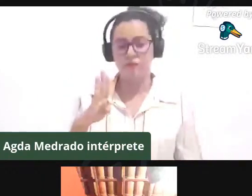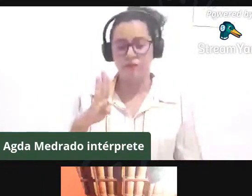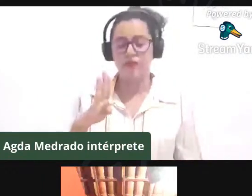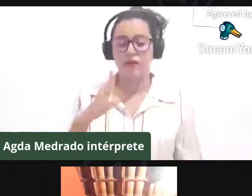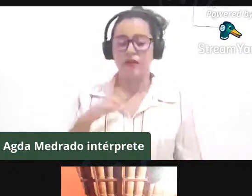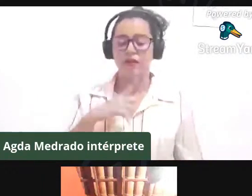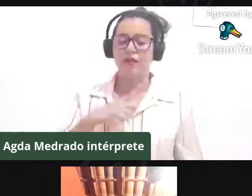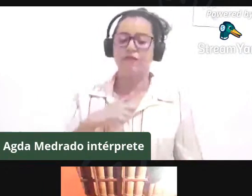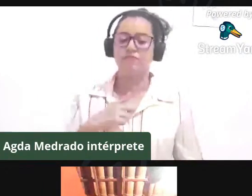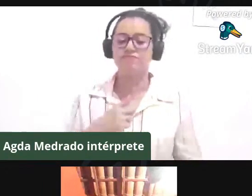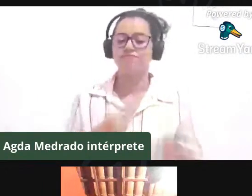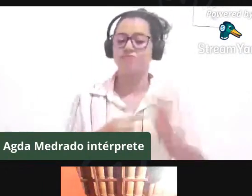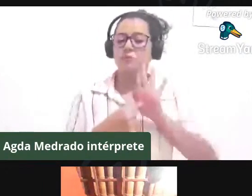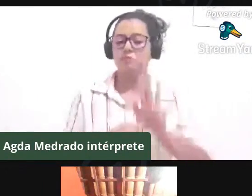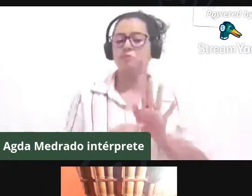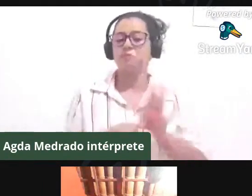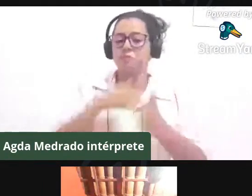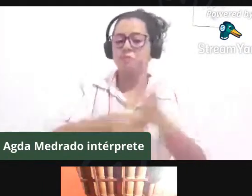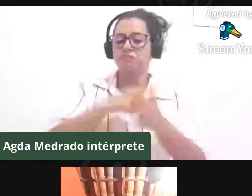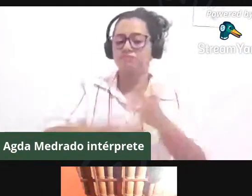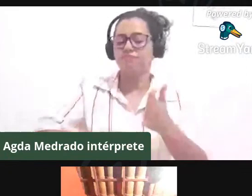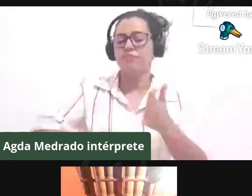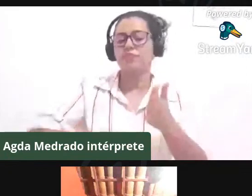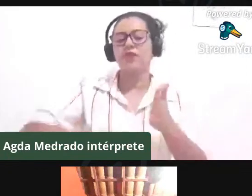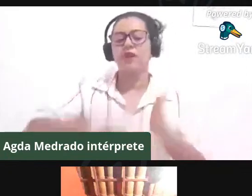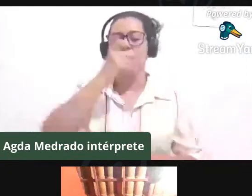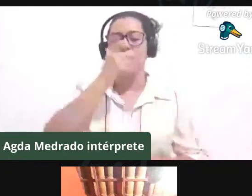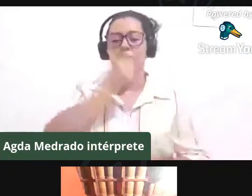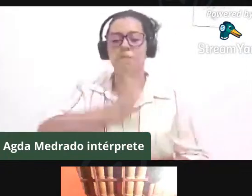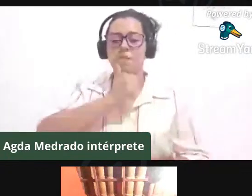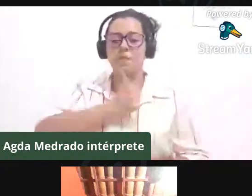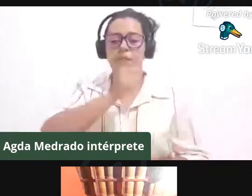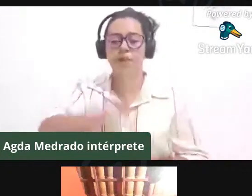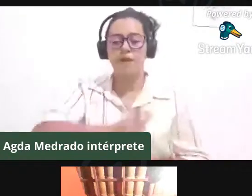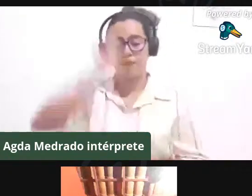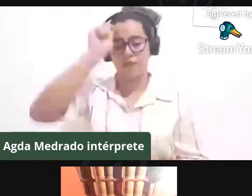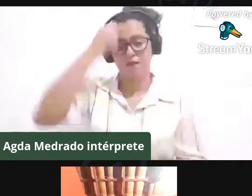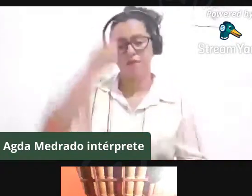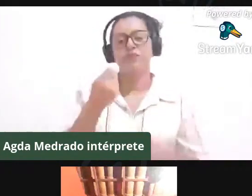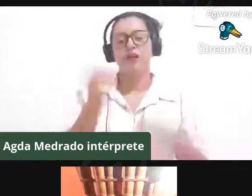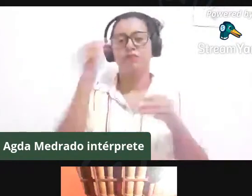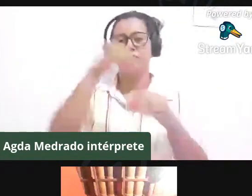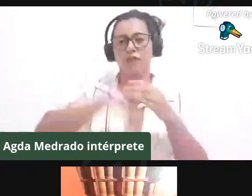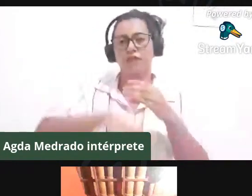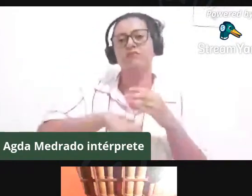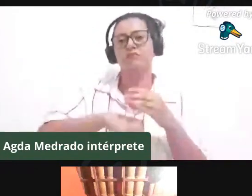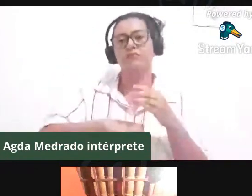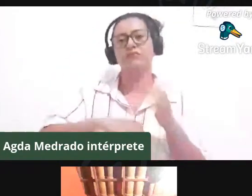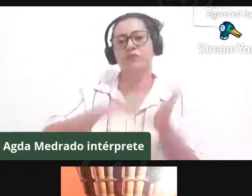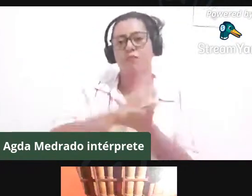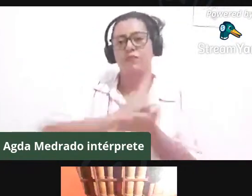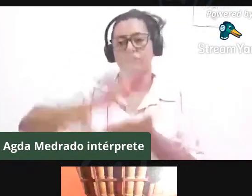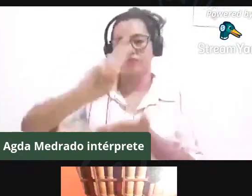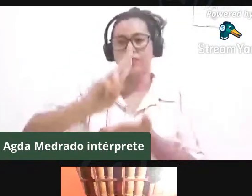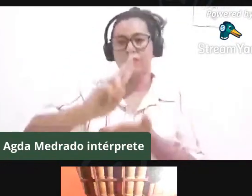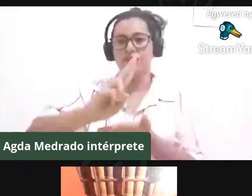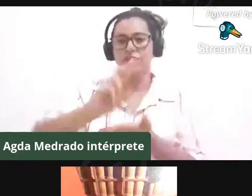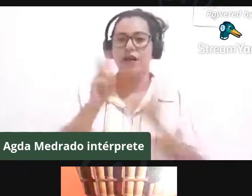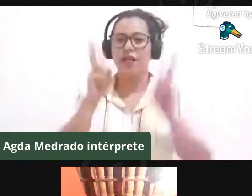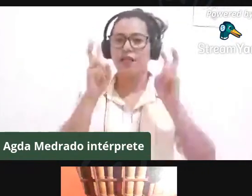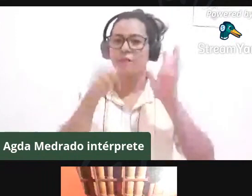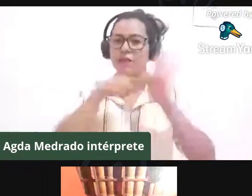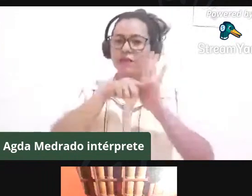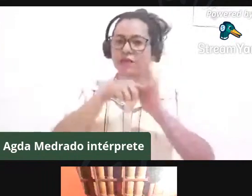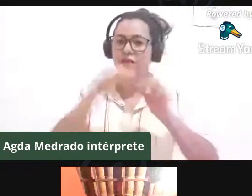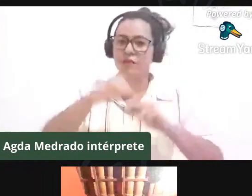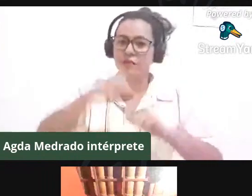quilombolas dentro da universidade. Sua dissertação de mestrado tem como título A Dinâmica do Sistema Agroextrativista do Quilombo Pau